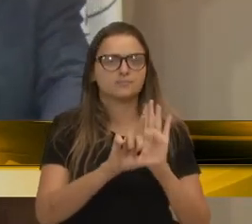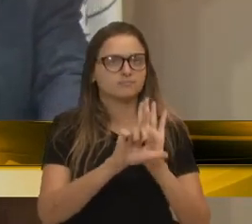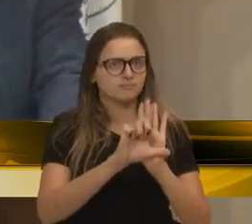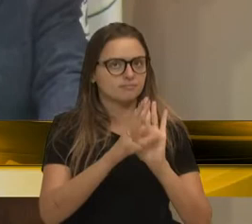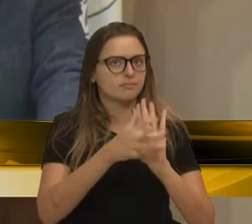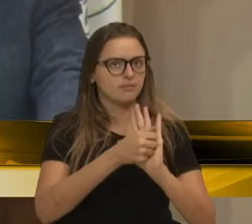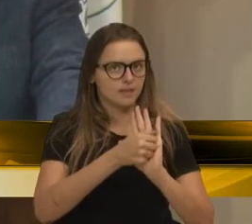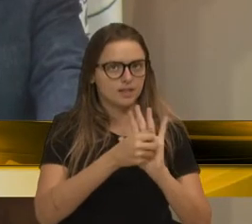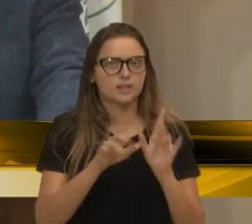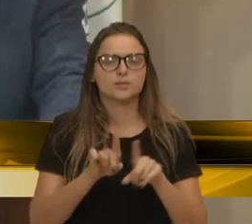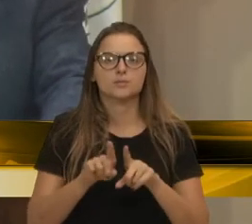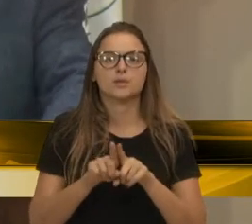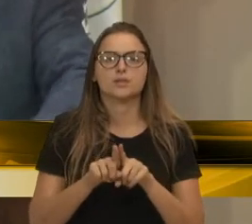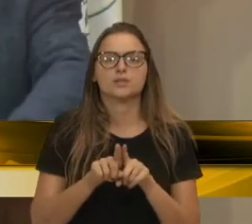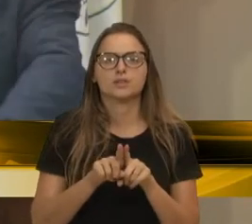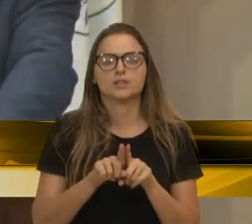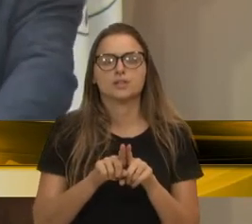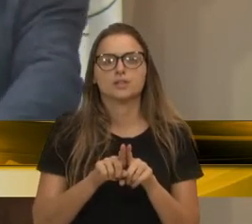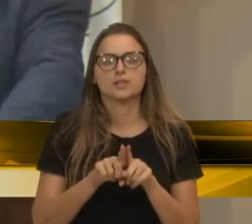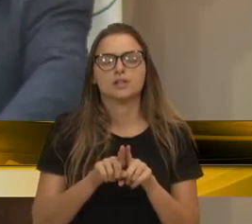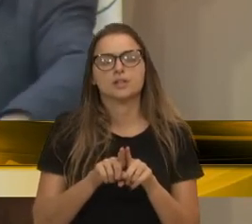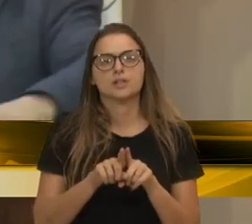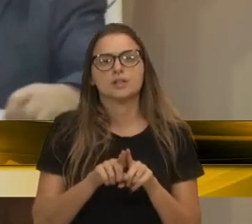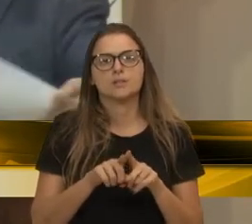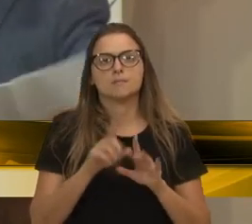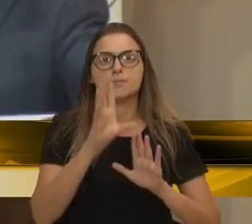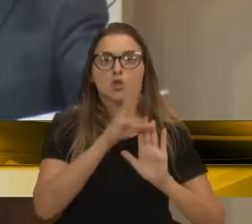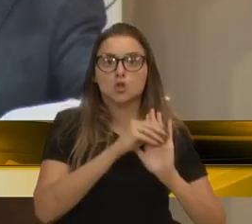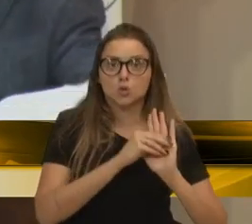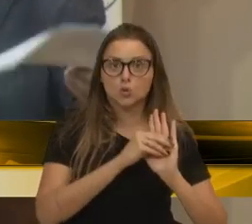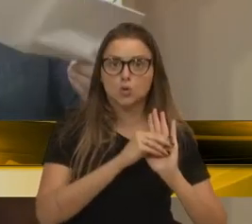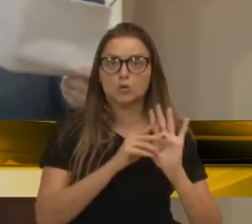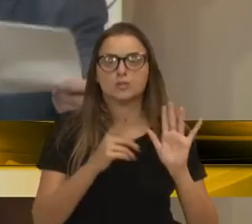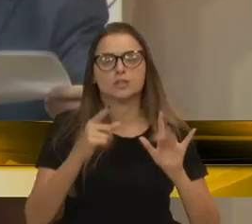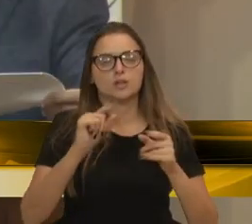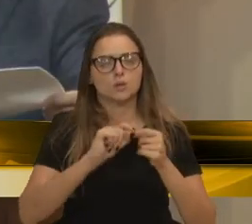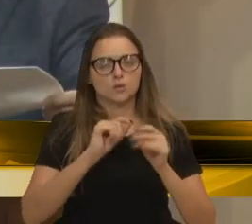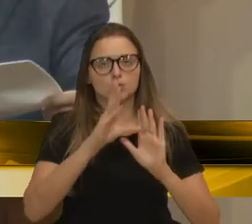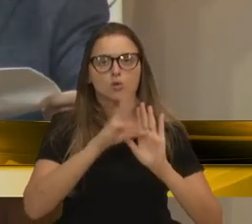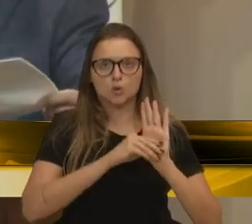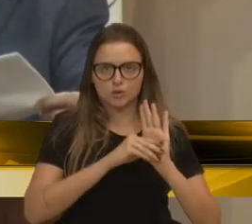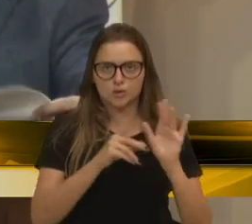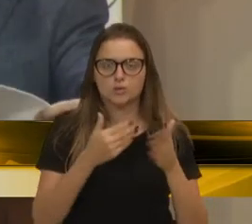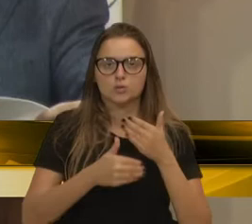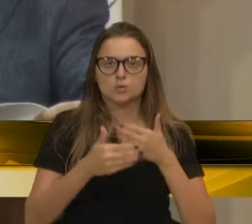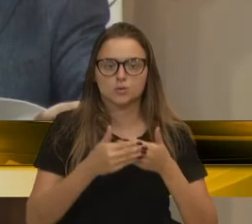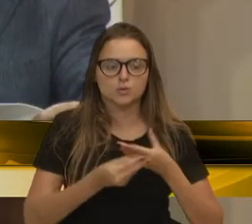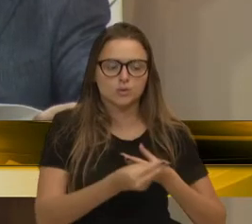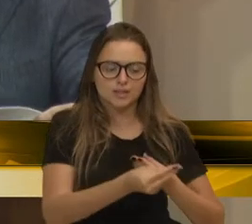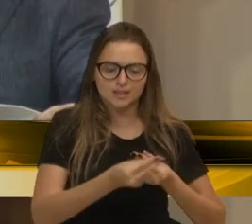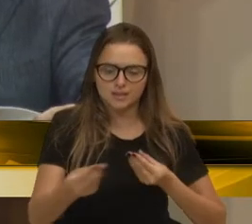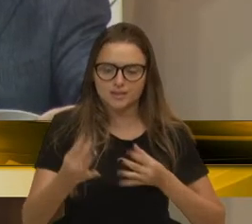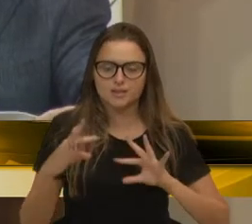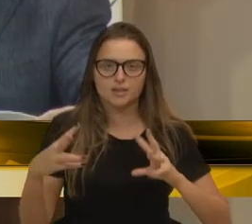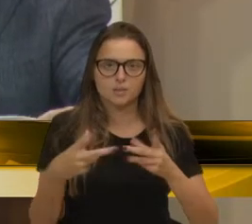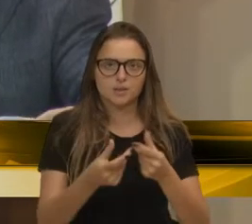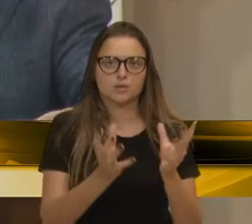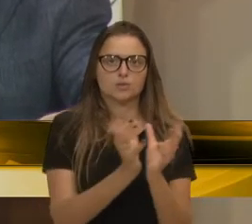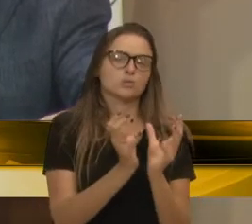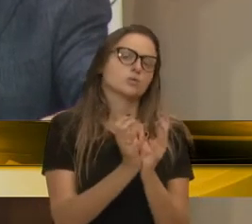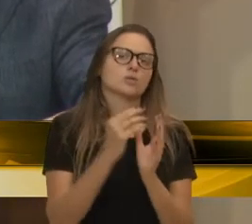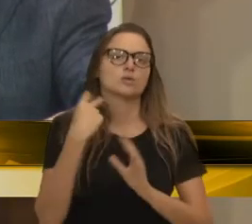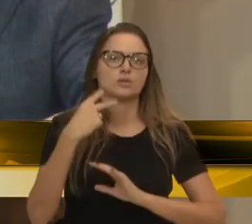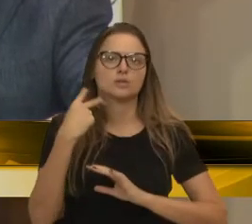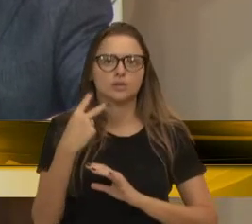encaminhadas à casa. Então, no conteúdo do documento em que encaminhei aos colegas vereadores, essa análise